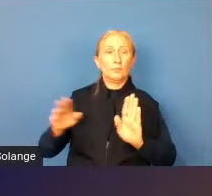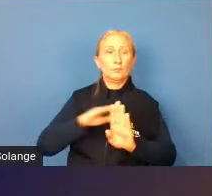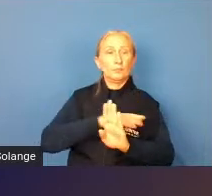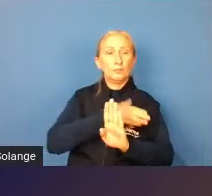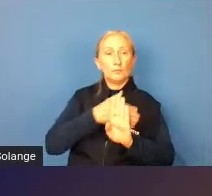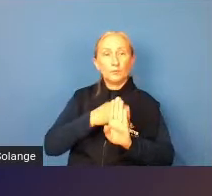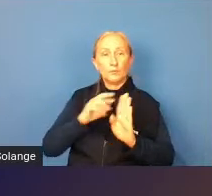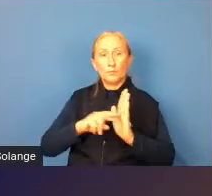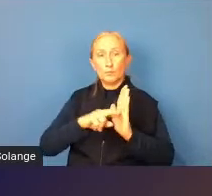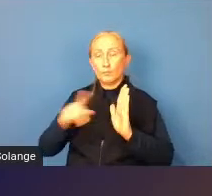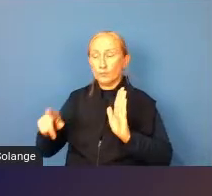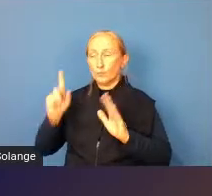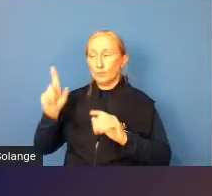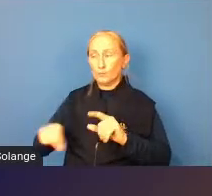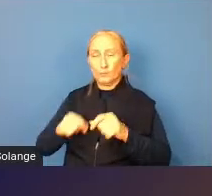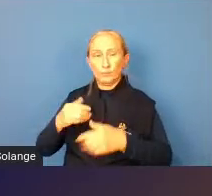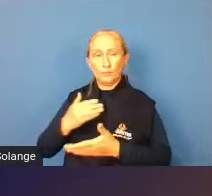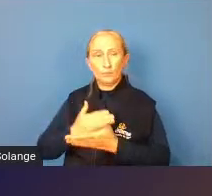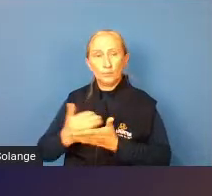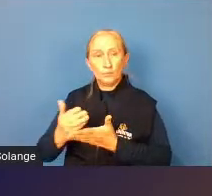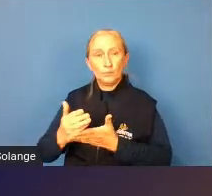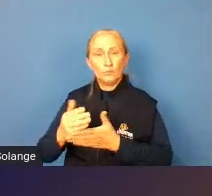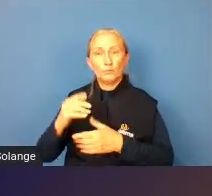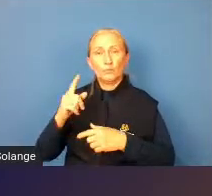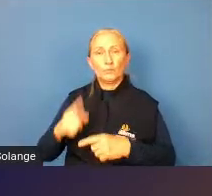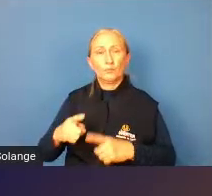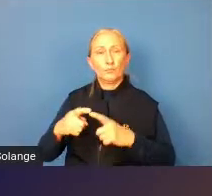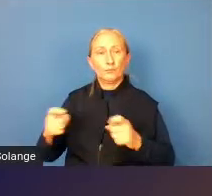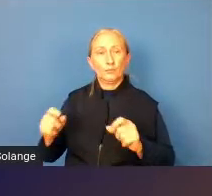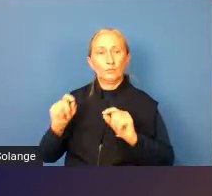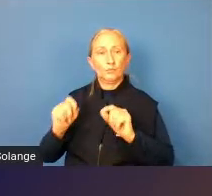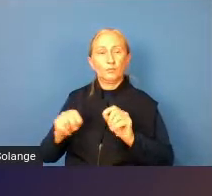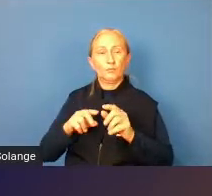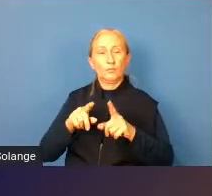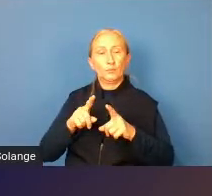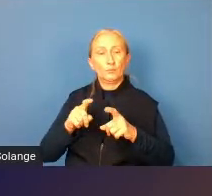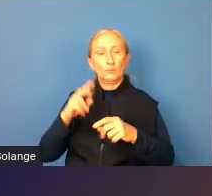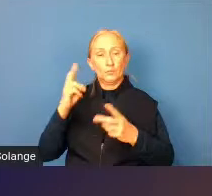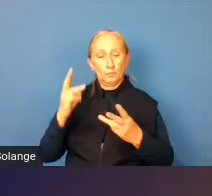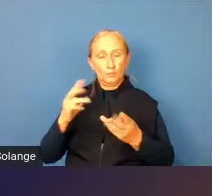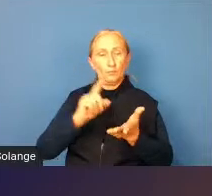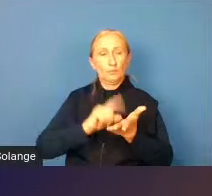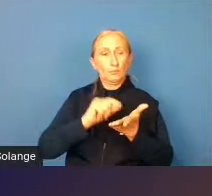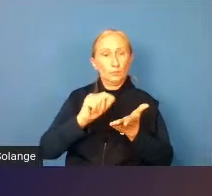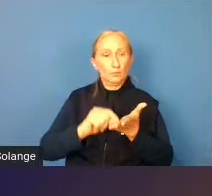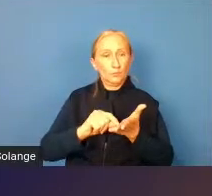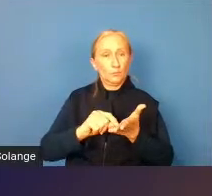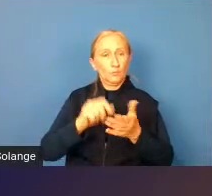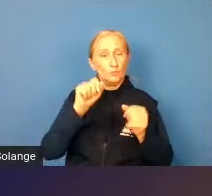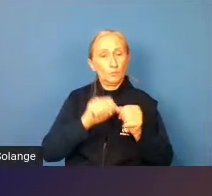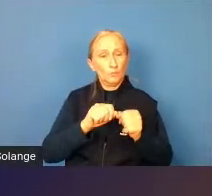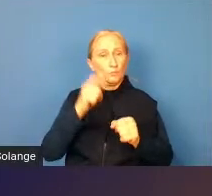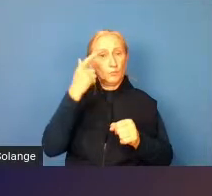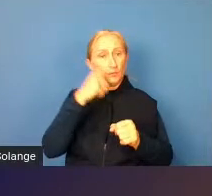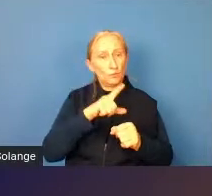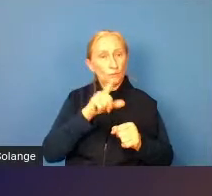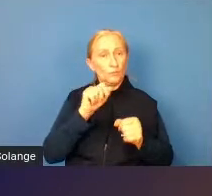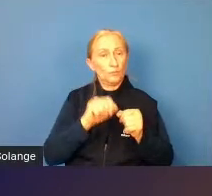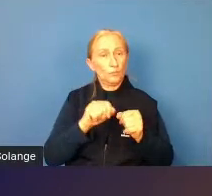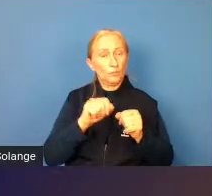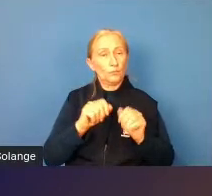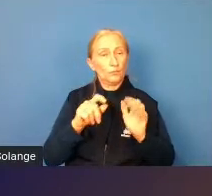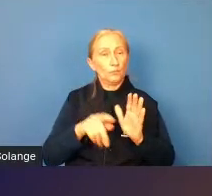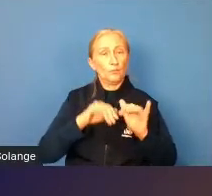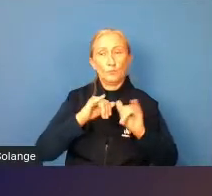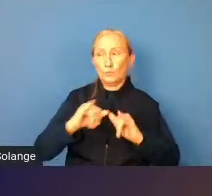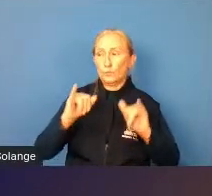da pandemia então optei pela iniciação científica os três artigos que eu que eu fiz eu consegui que fossem